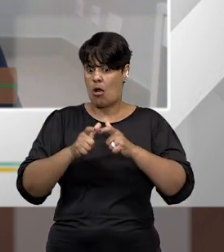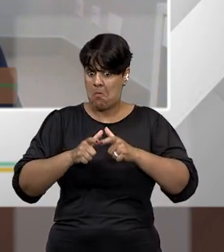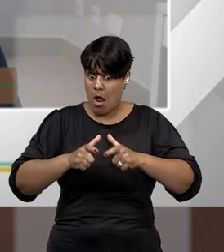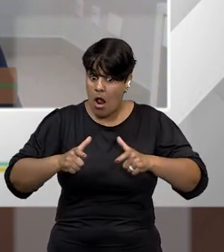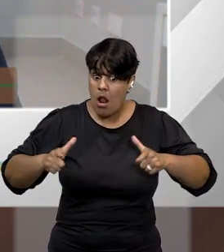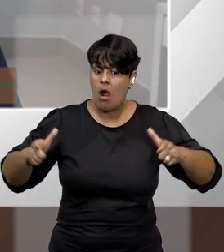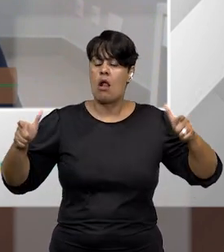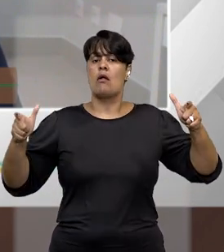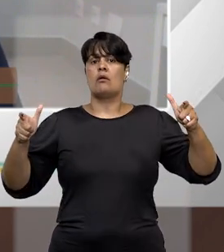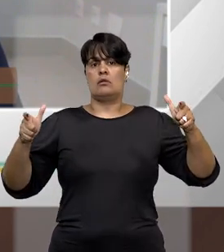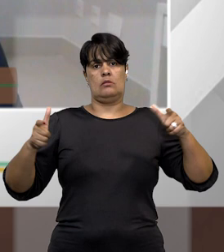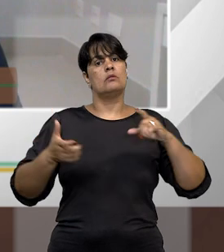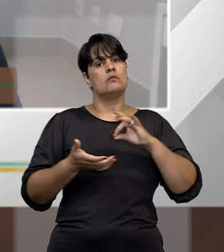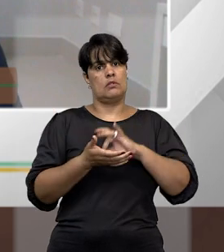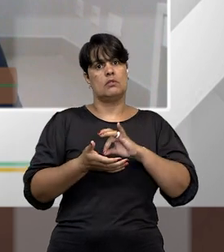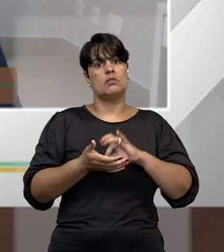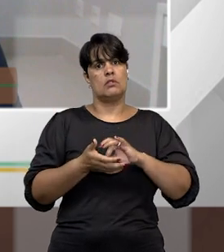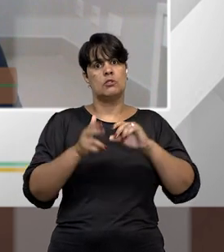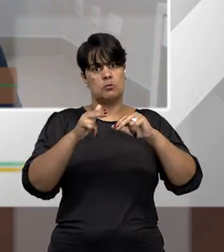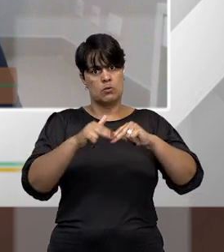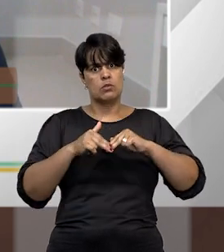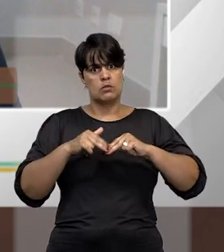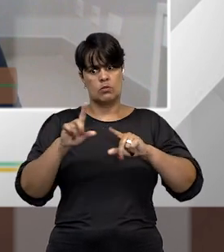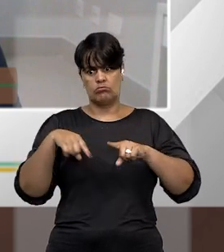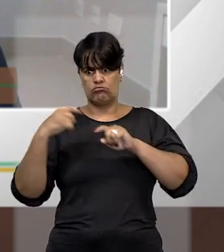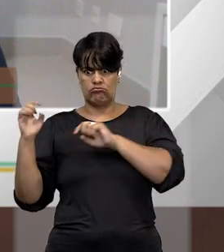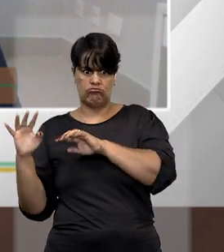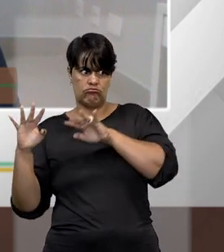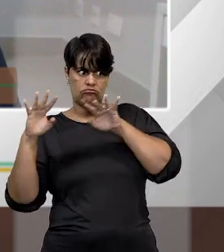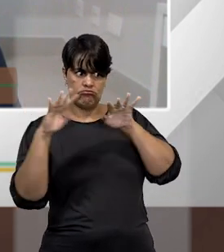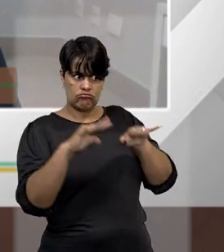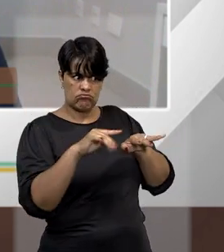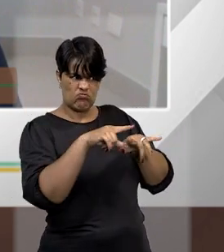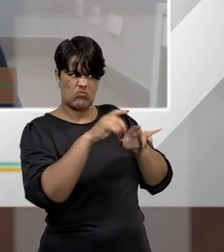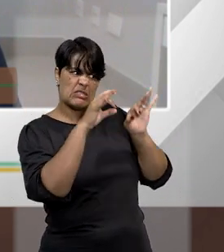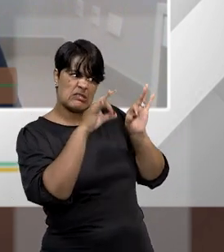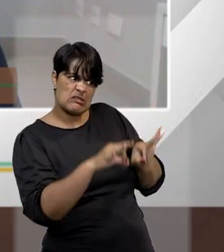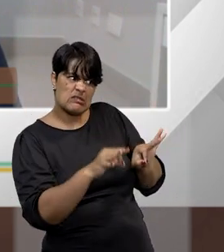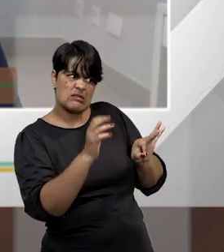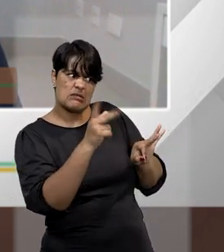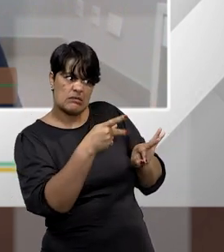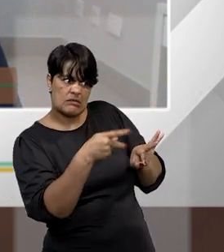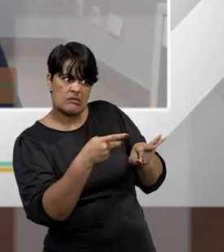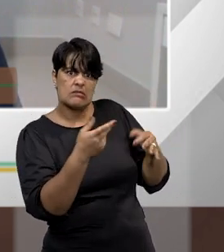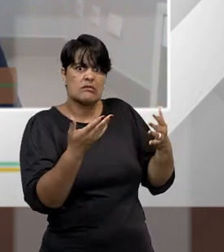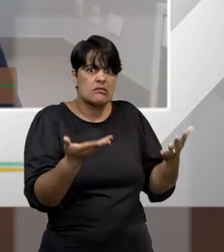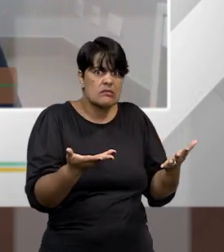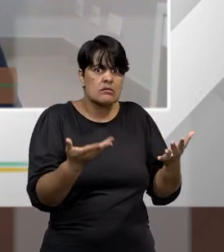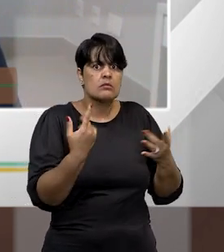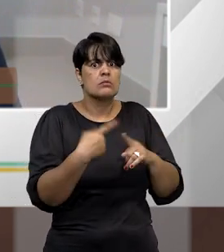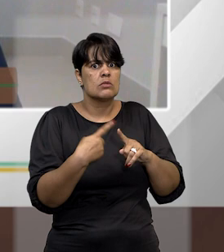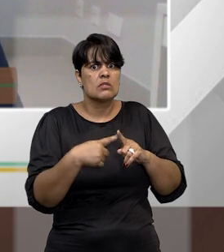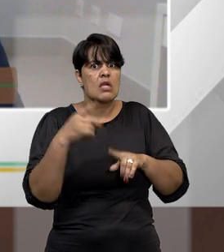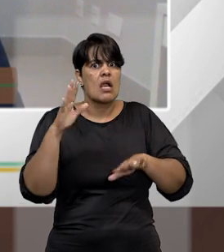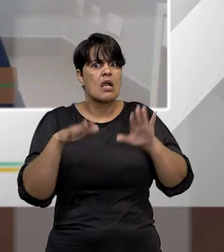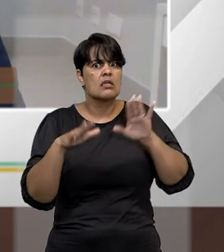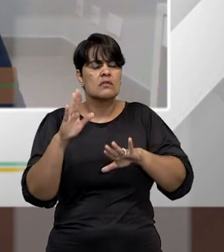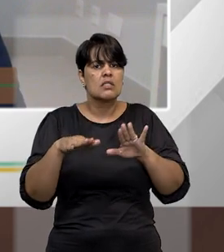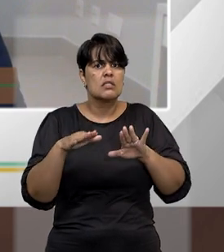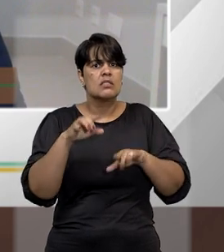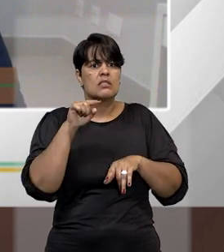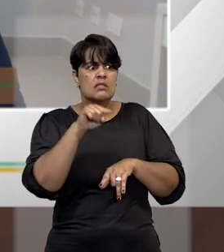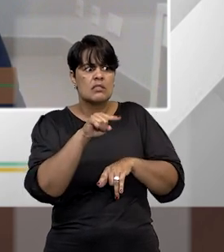colocado em xeque a sua validade, sua utilidade, porque muitas vezes chamado a proteger determinados interesses que